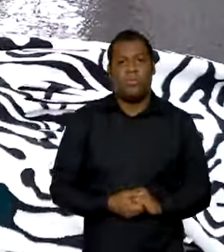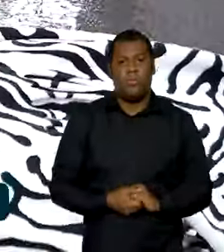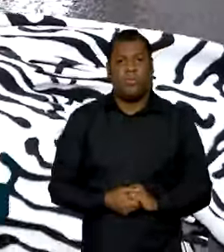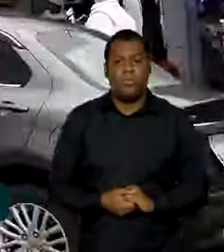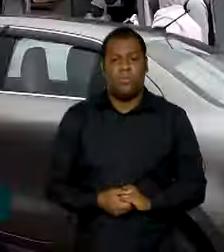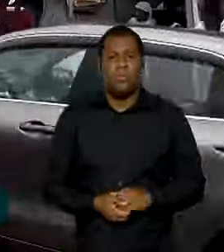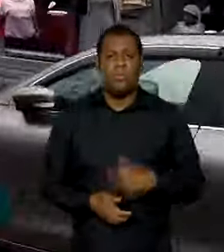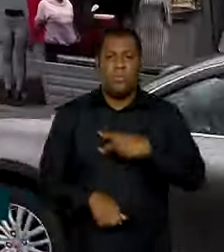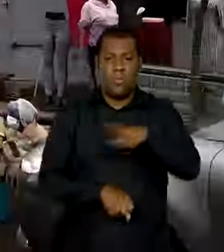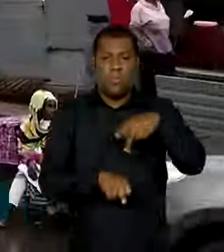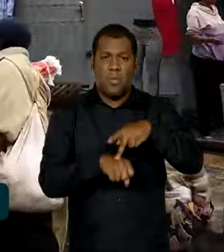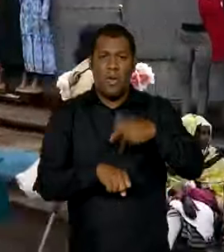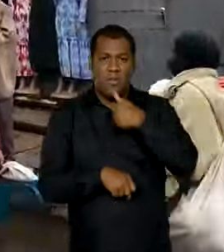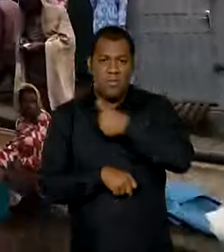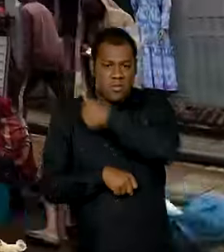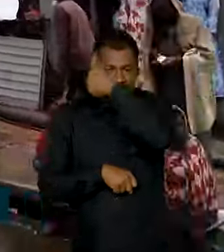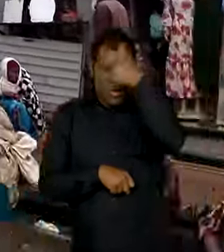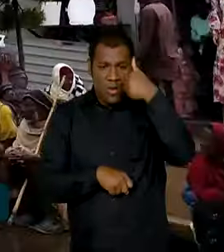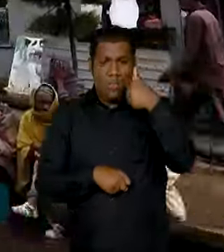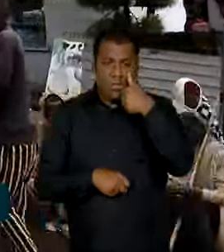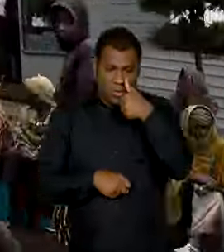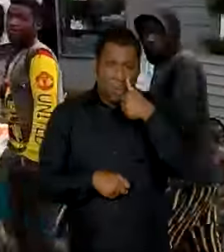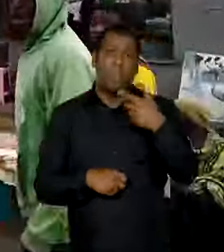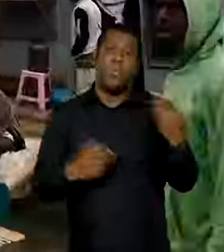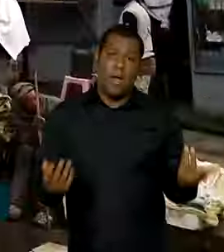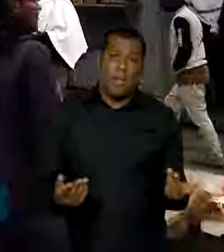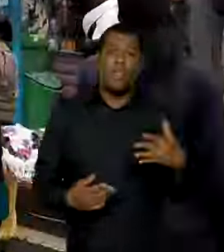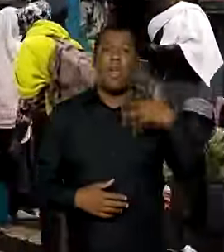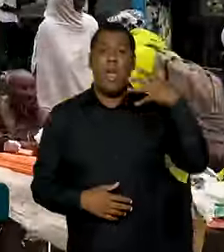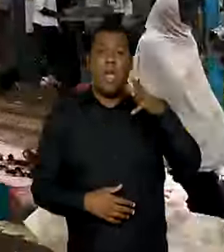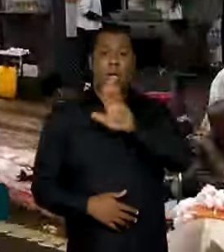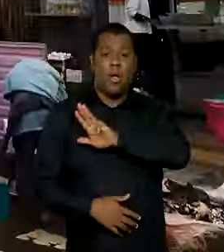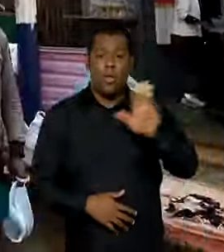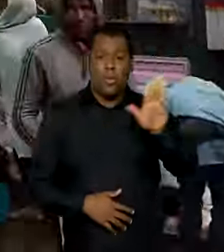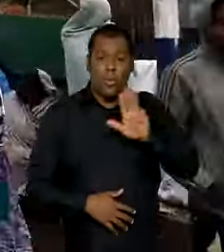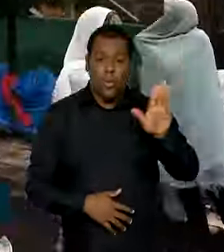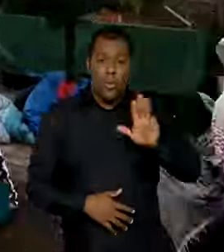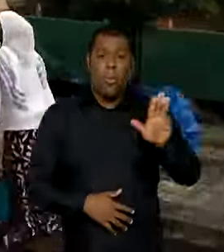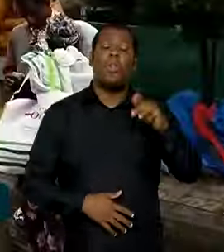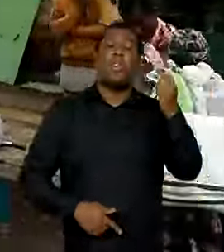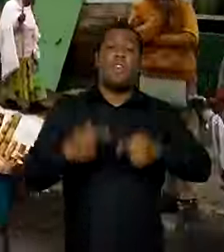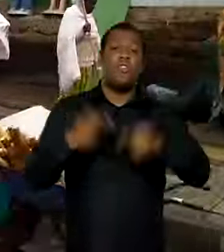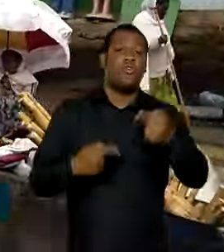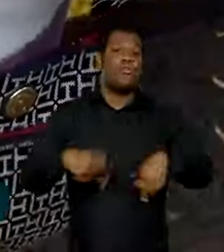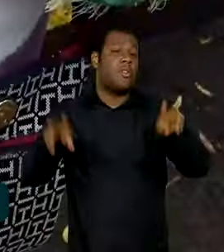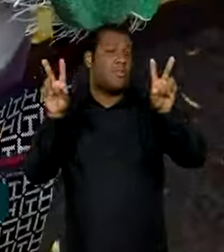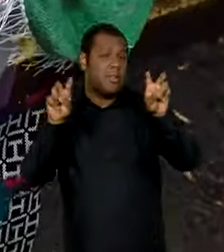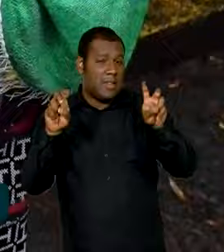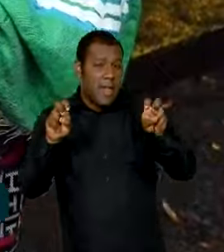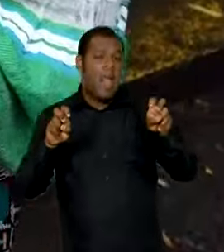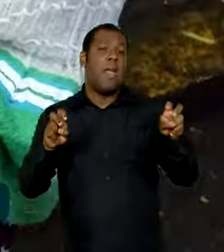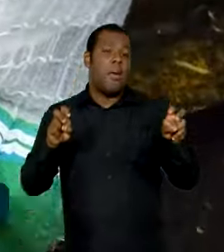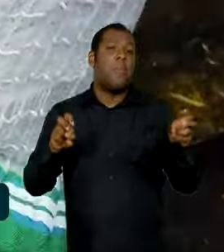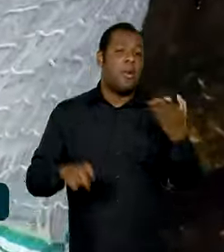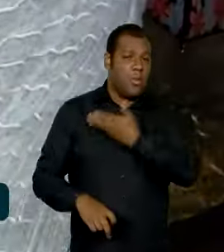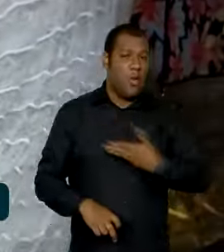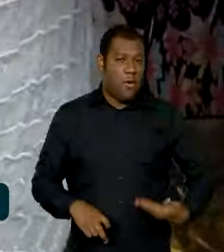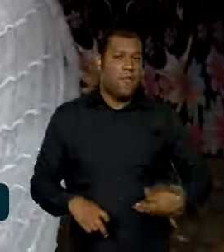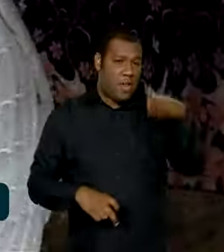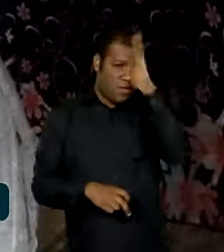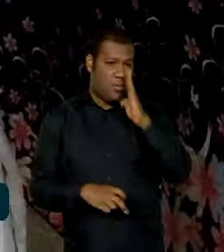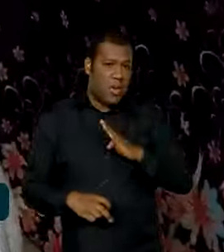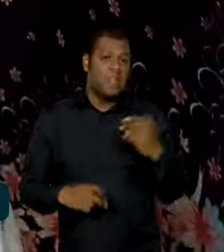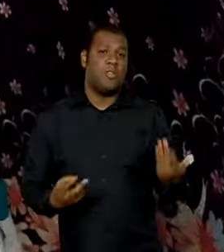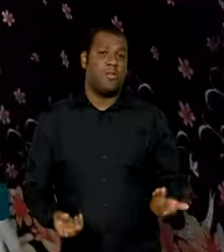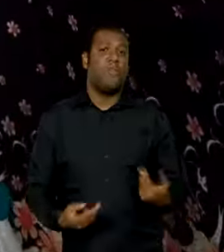Na Etiópia, Lula também deve liderar debates prioritários do governo brasileiro na presidência do G20, como a construção da Aliança